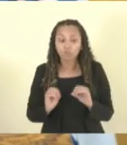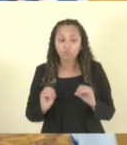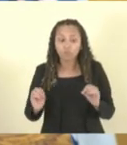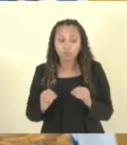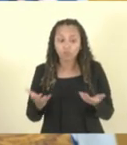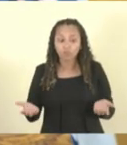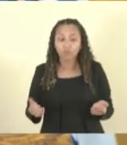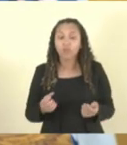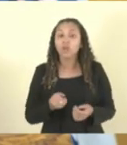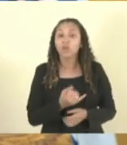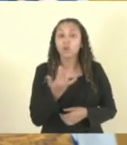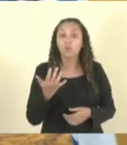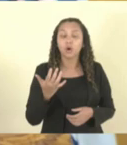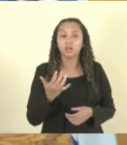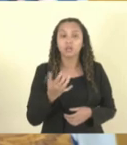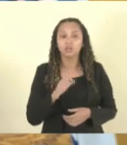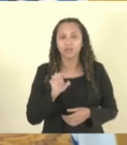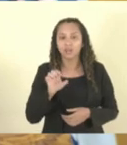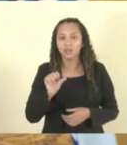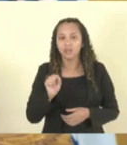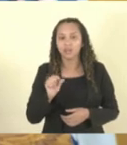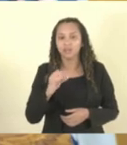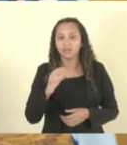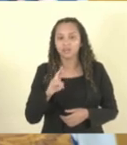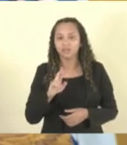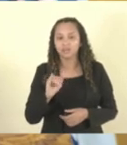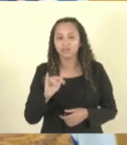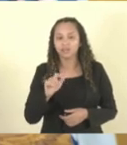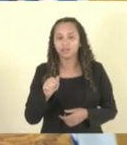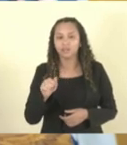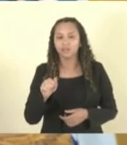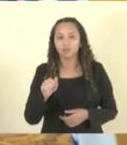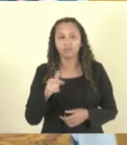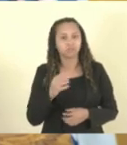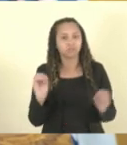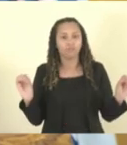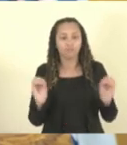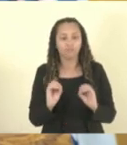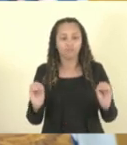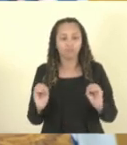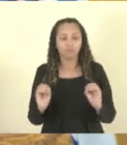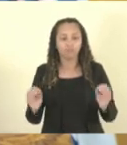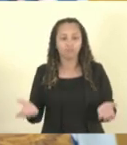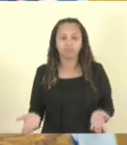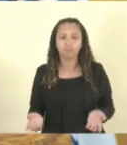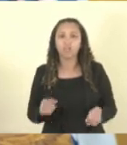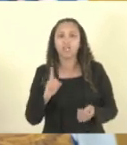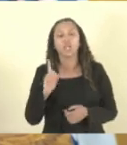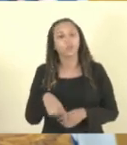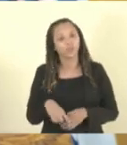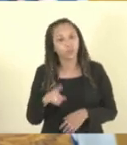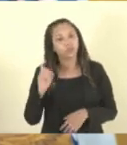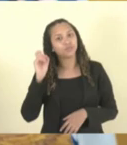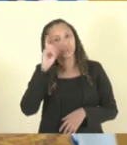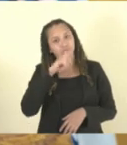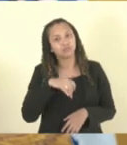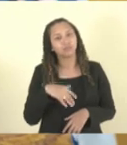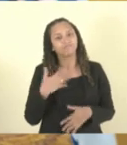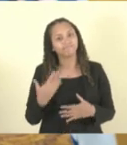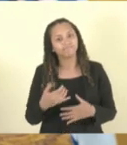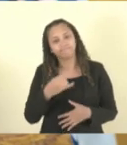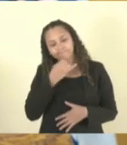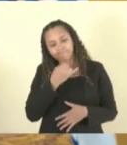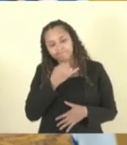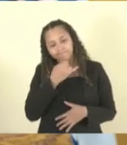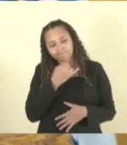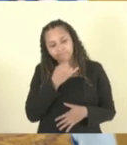E quantos escrivães? Também nenhum. Deputado Engenheiro Zé Esmeraldo. Então a situação realmente é lamentável. Alguma coisa tem